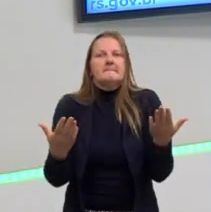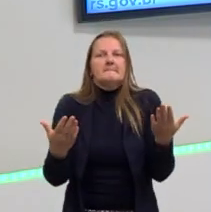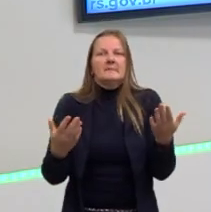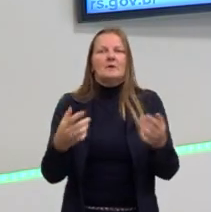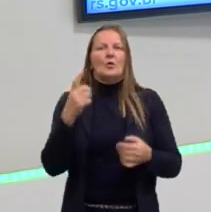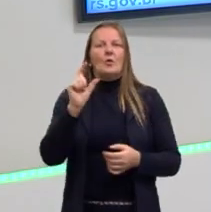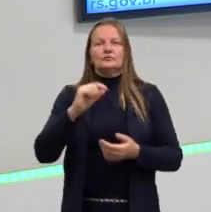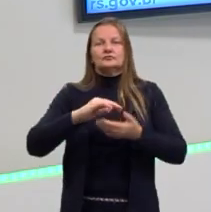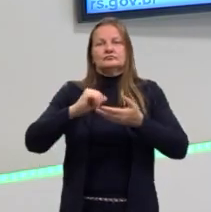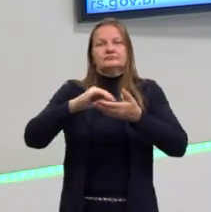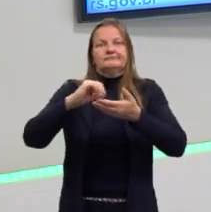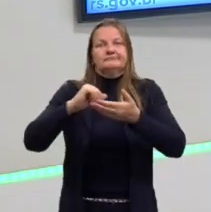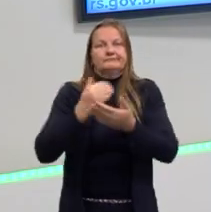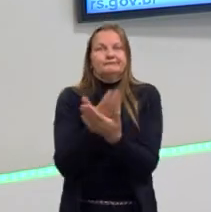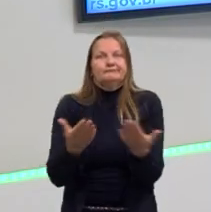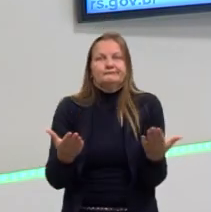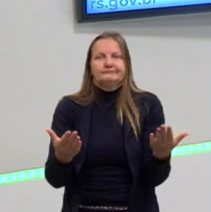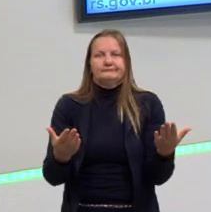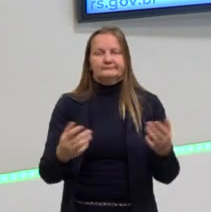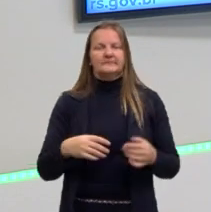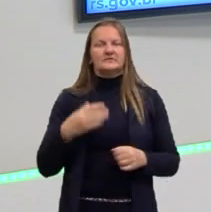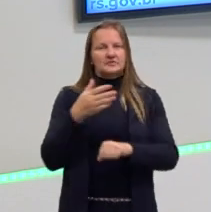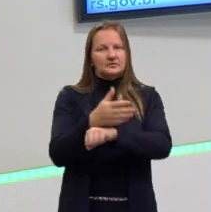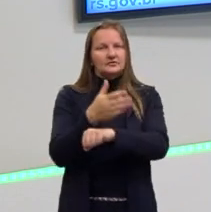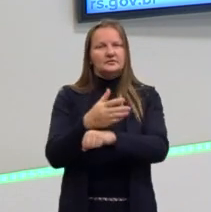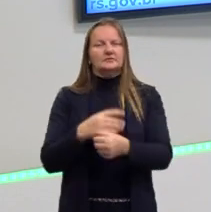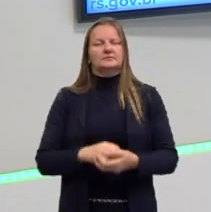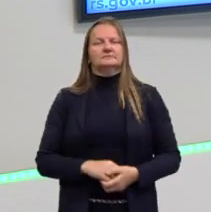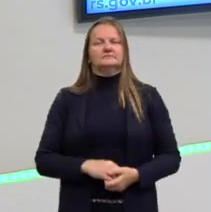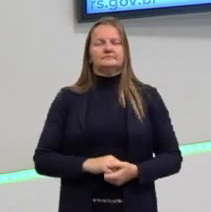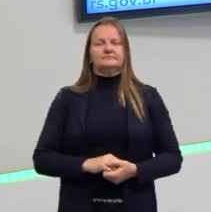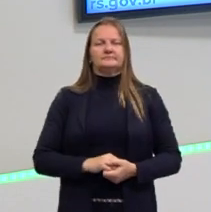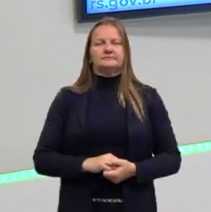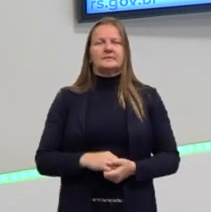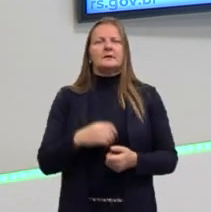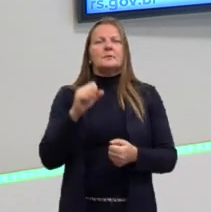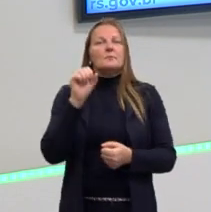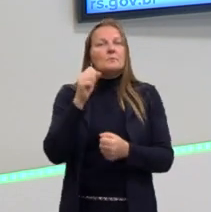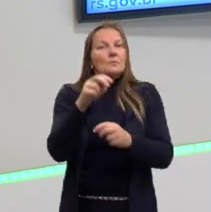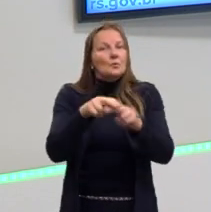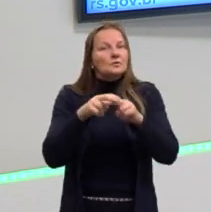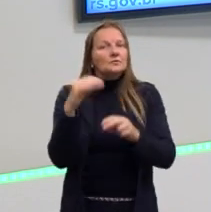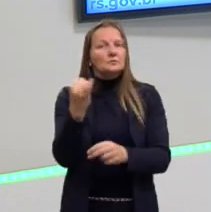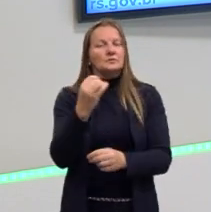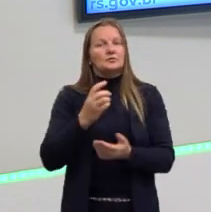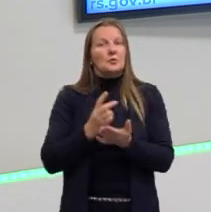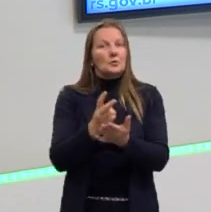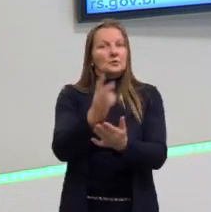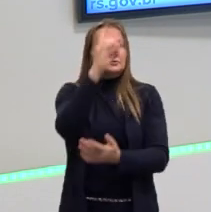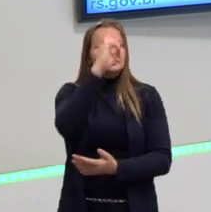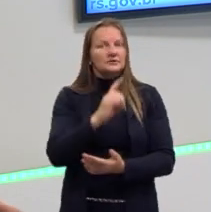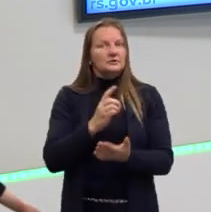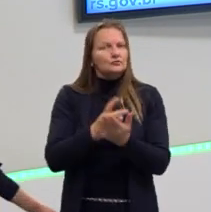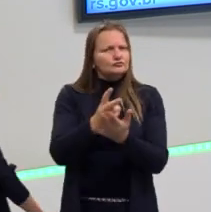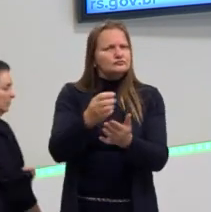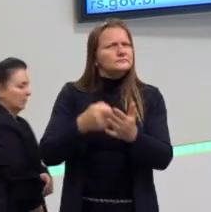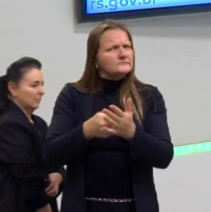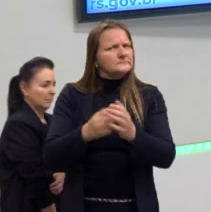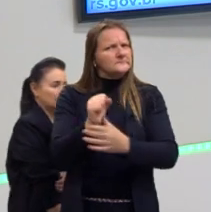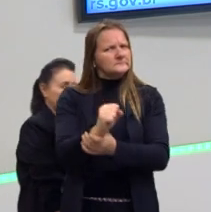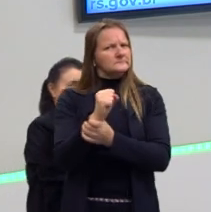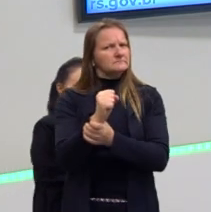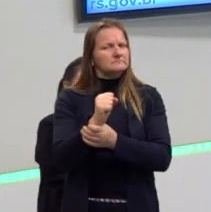outro vai tentar interferir ou manter os seus. Portanto, a manutenção dos direitos é algo constante na sociedade